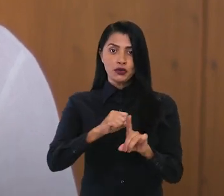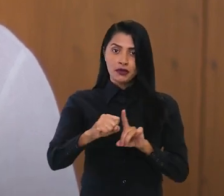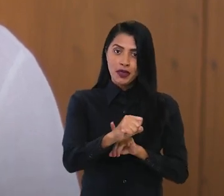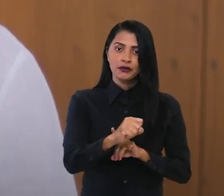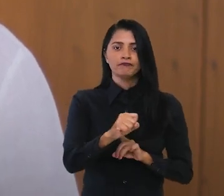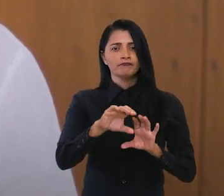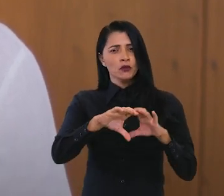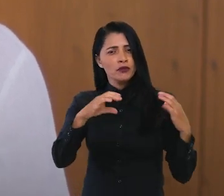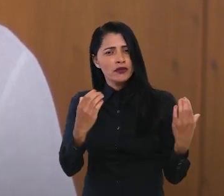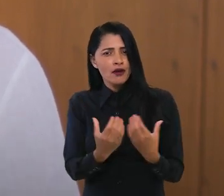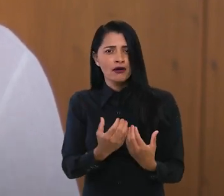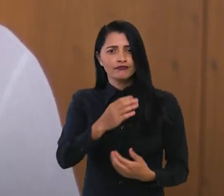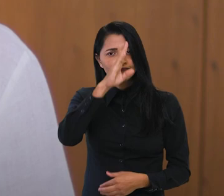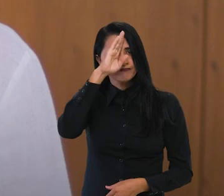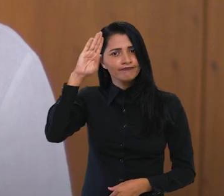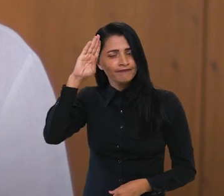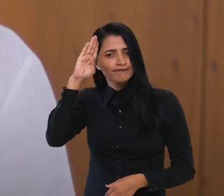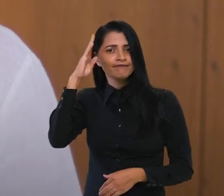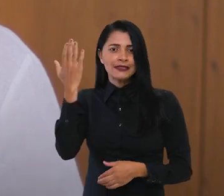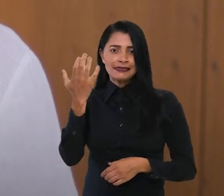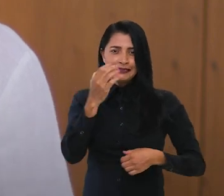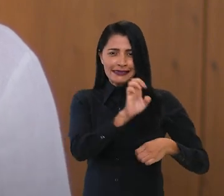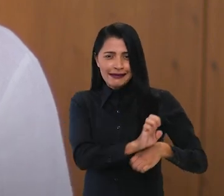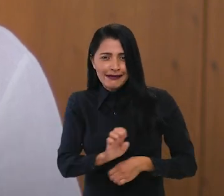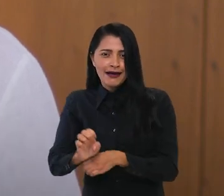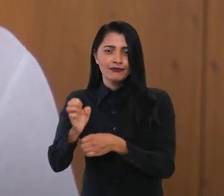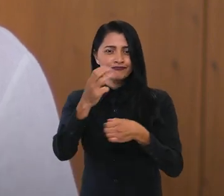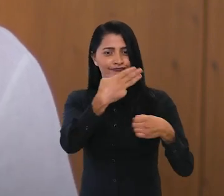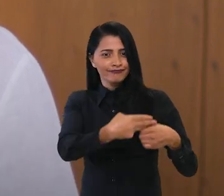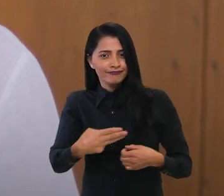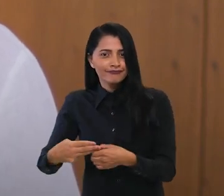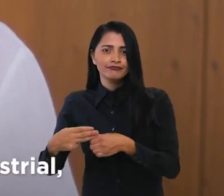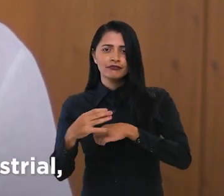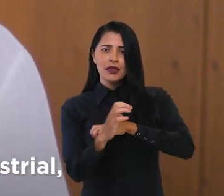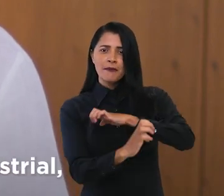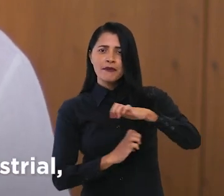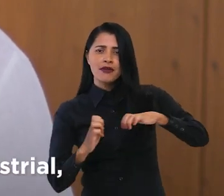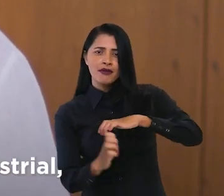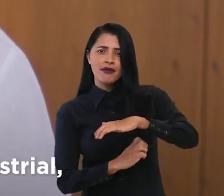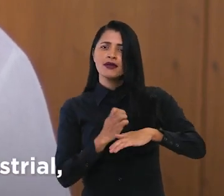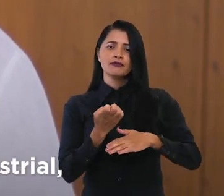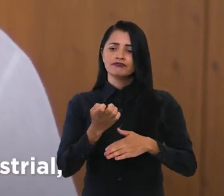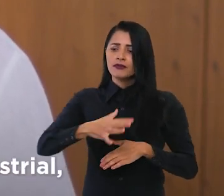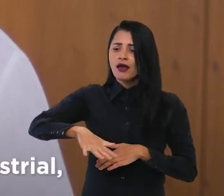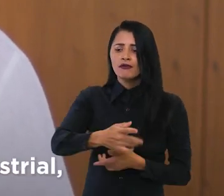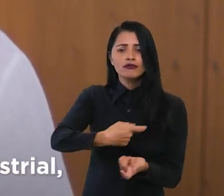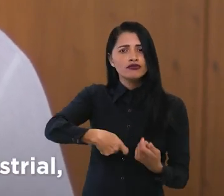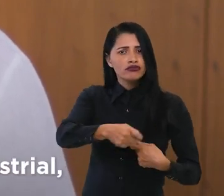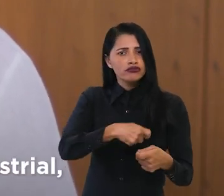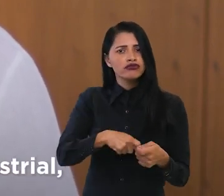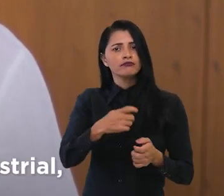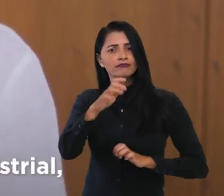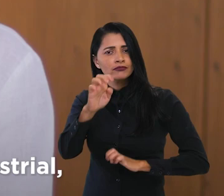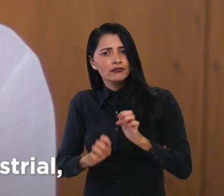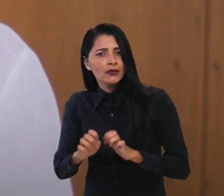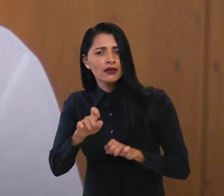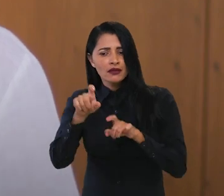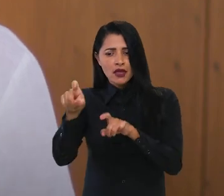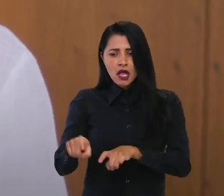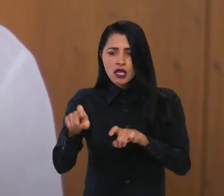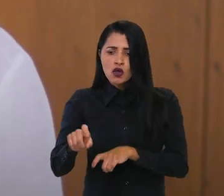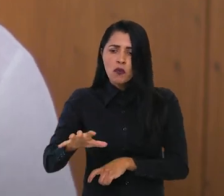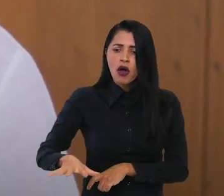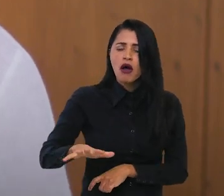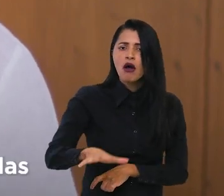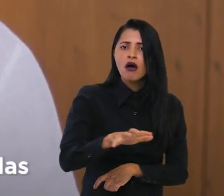e da sociedade. Comunidades, academia, estados e municípios, empresas e setores financeiro, industrial,